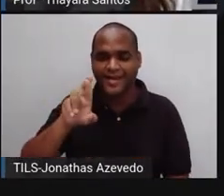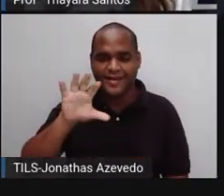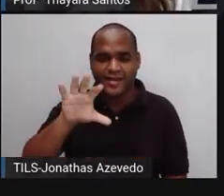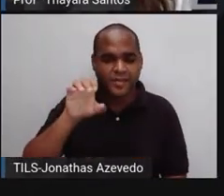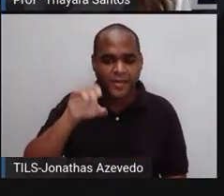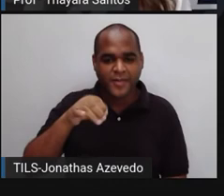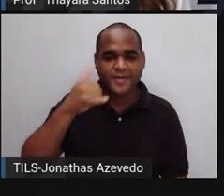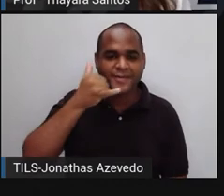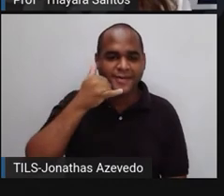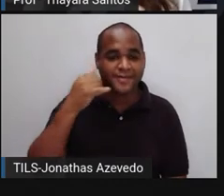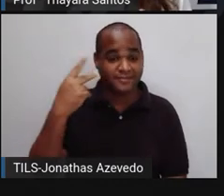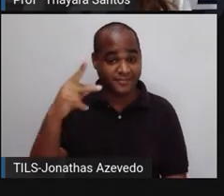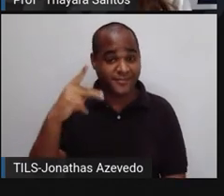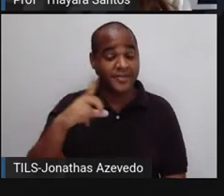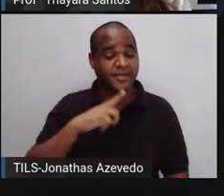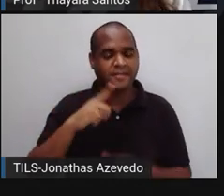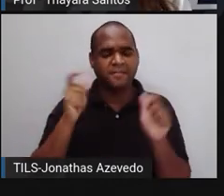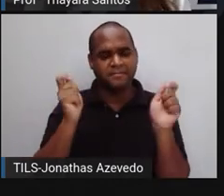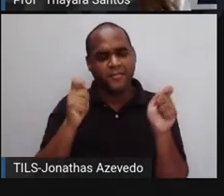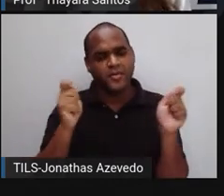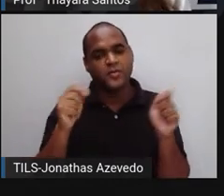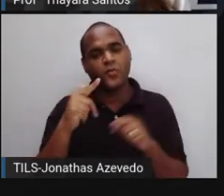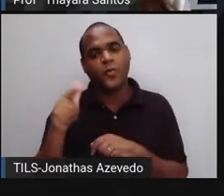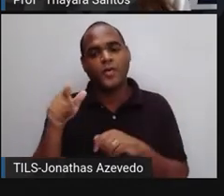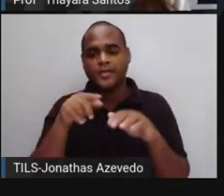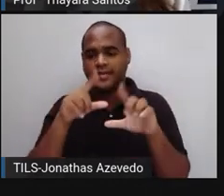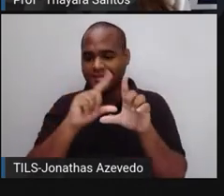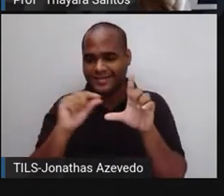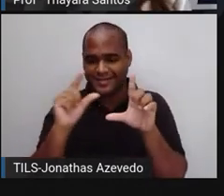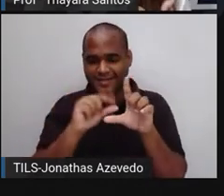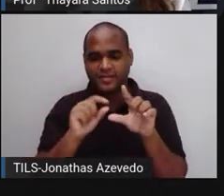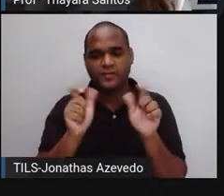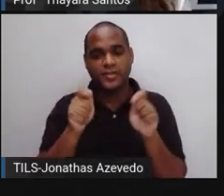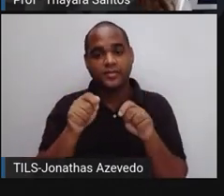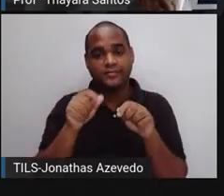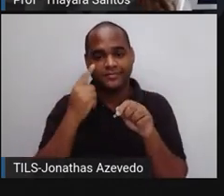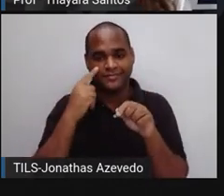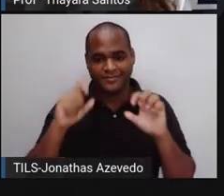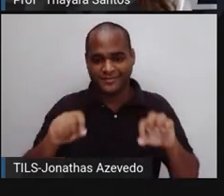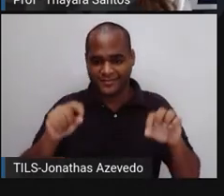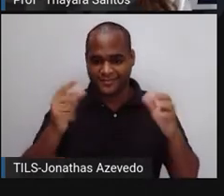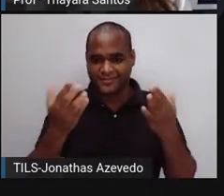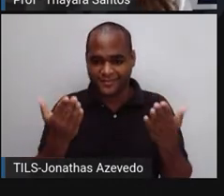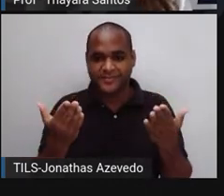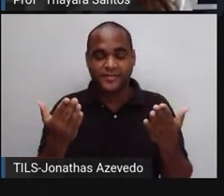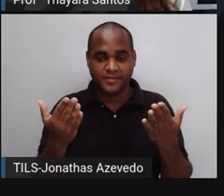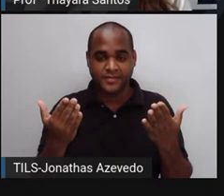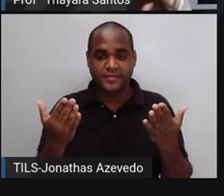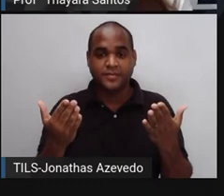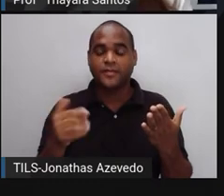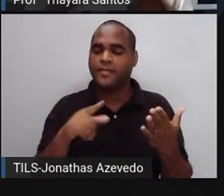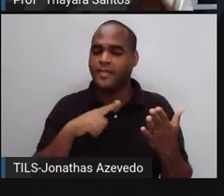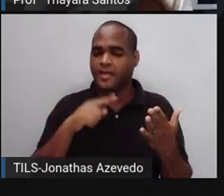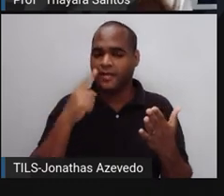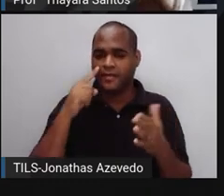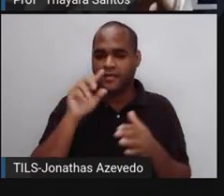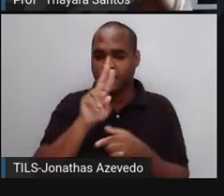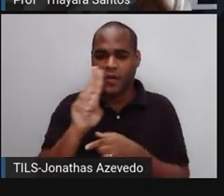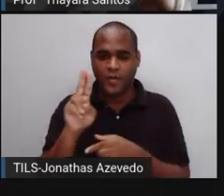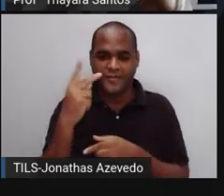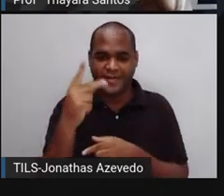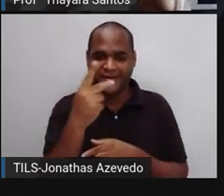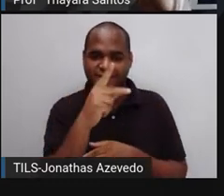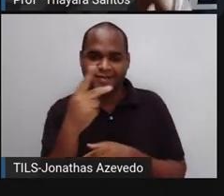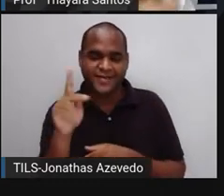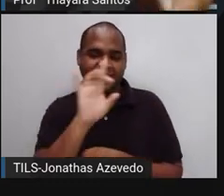Code que estava na tela anterior, ou então acessarem pelo link, vocês vão ser encaminhados para essa tela daqui. Aí é só colocar o nome